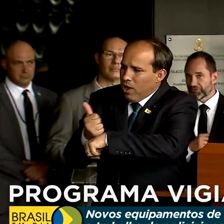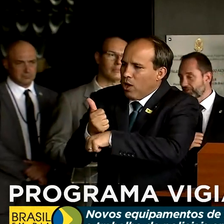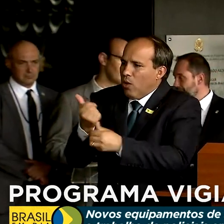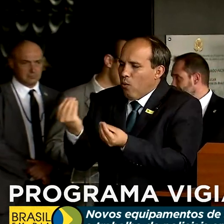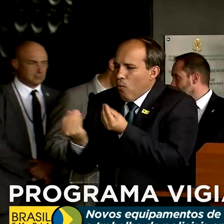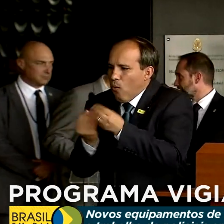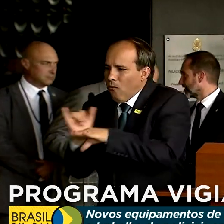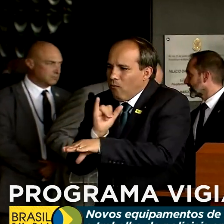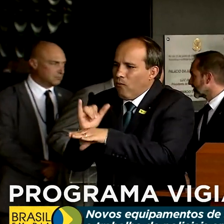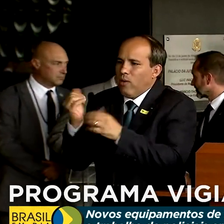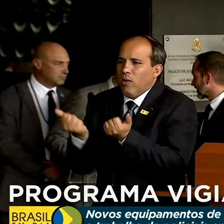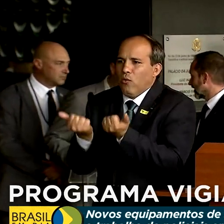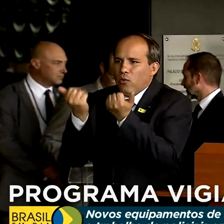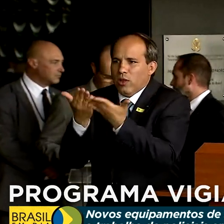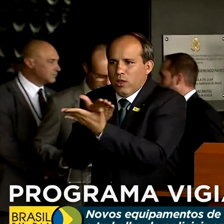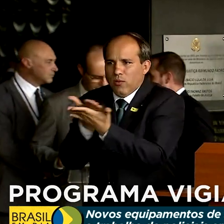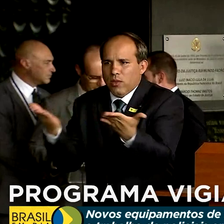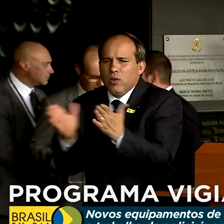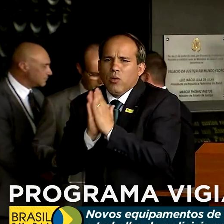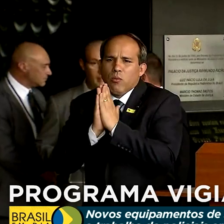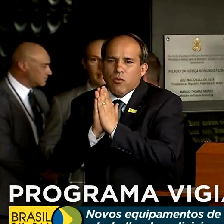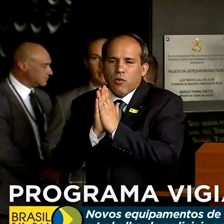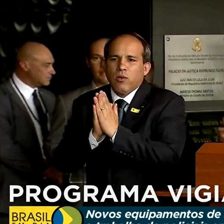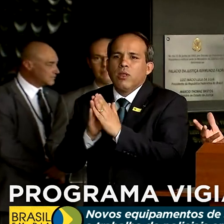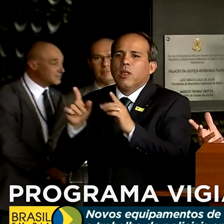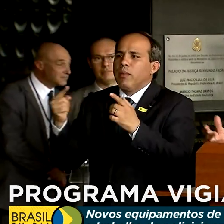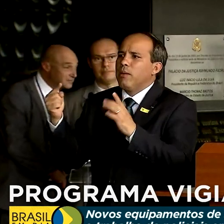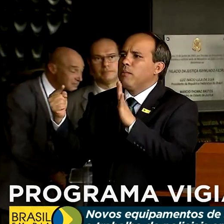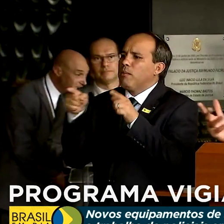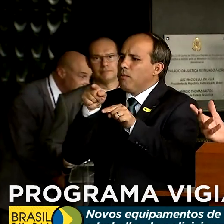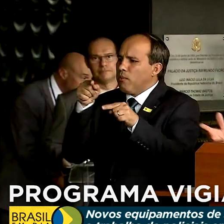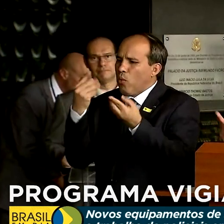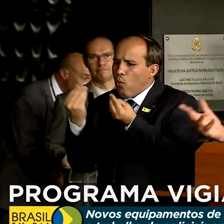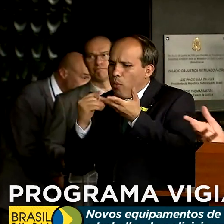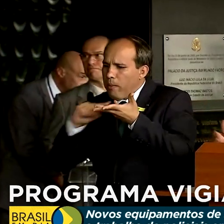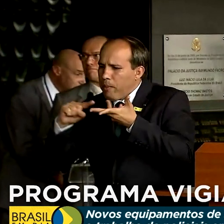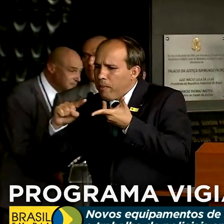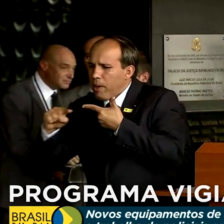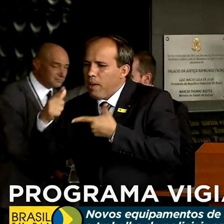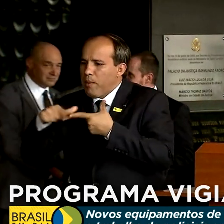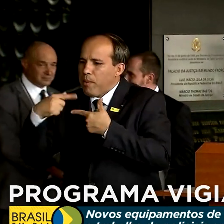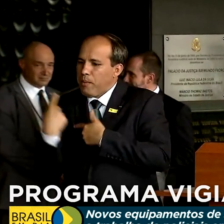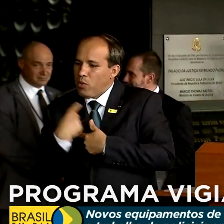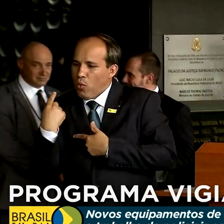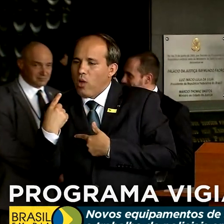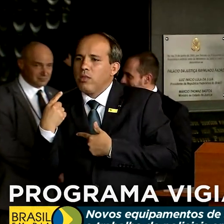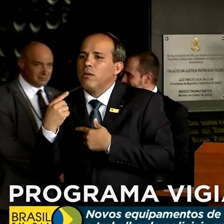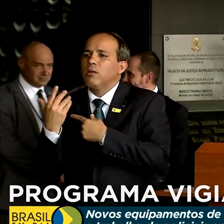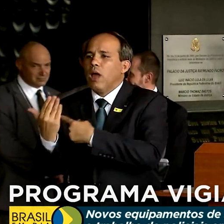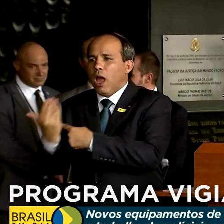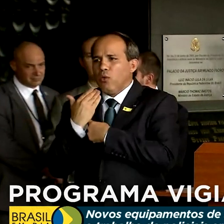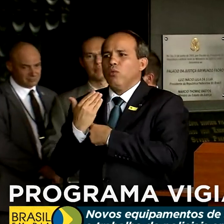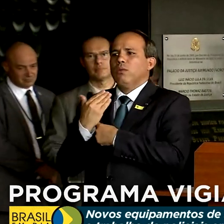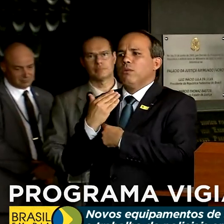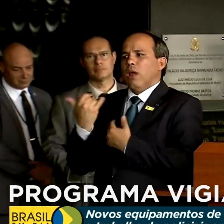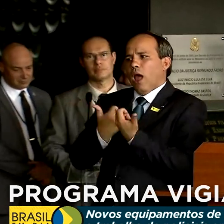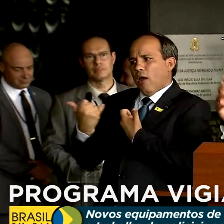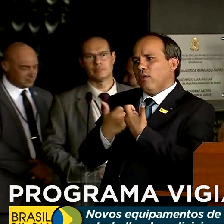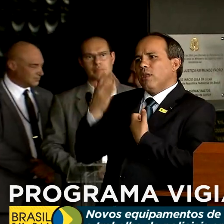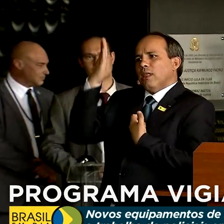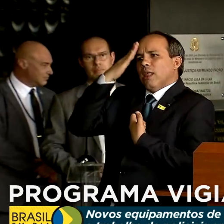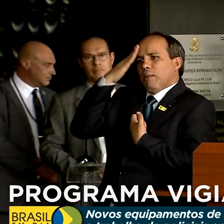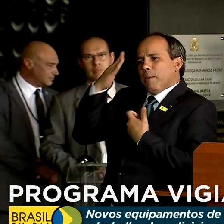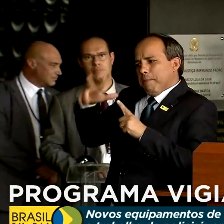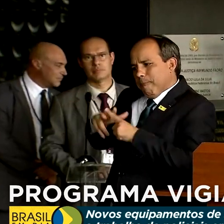possível. Por favor, apontando problemas da nossa parte que façam chegar o nosso conhecimento para nós